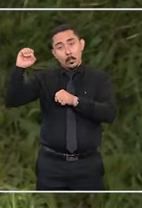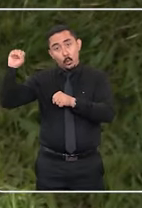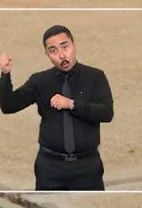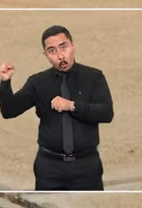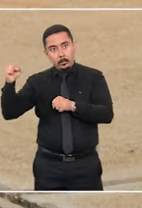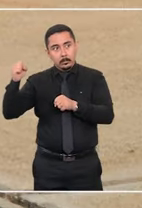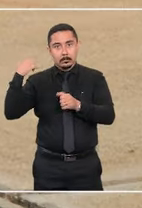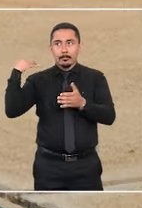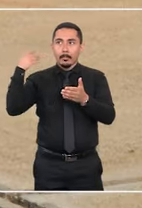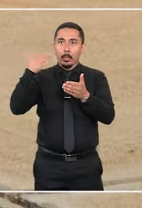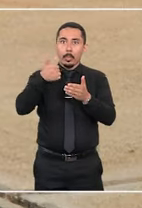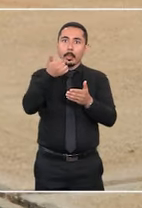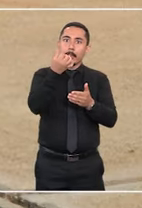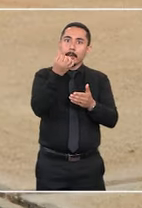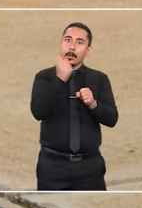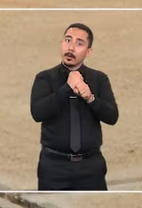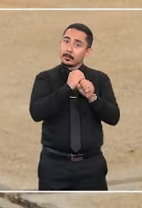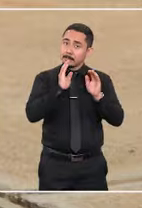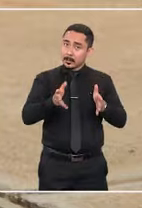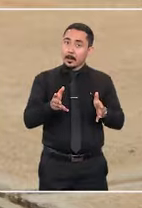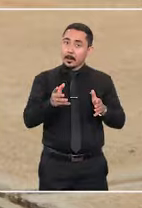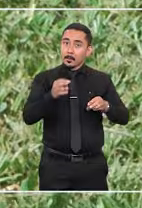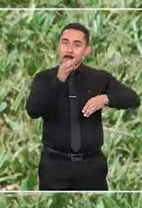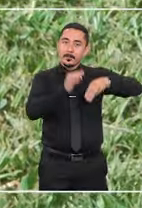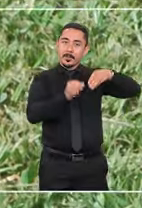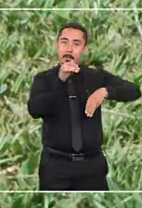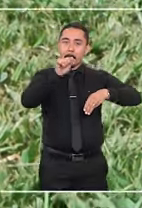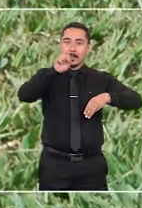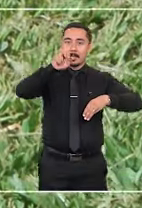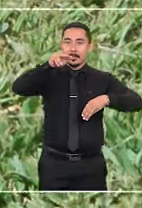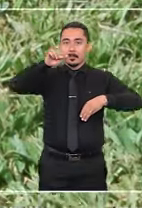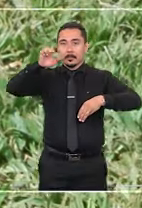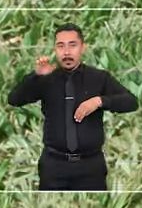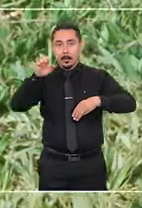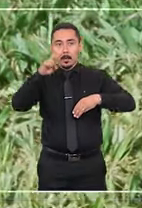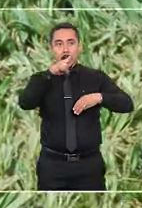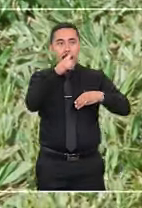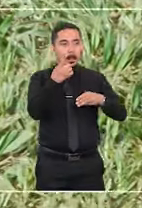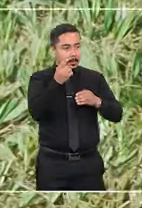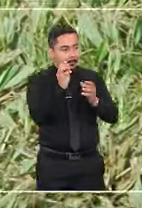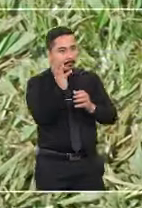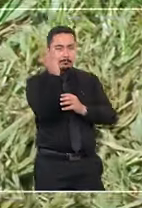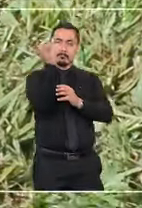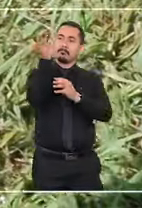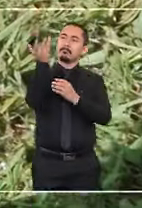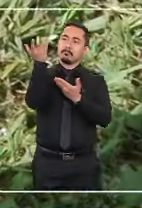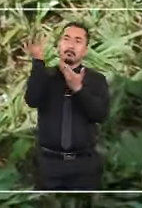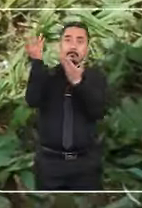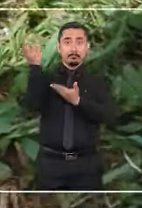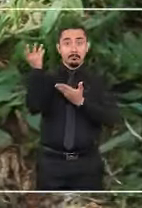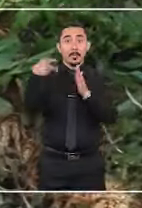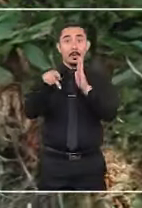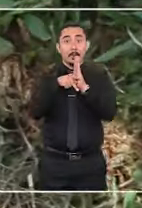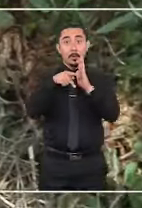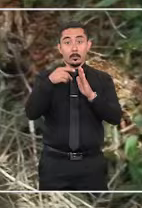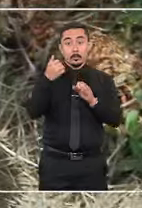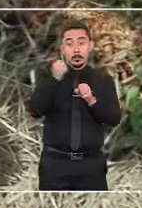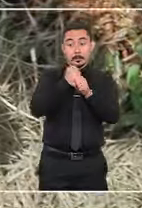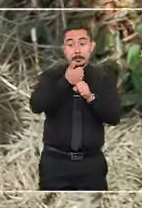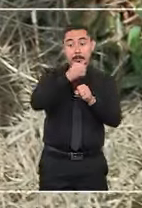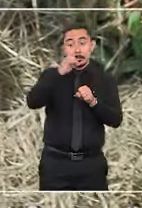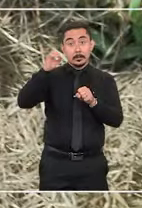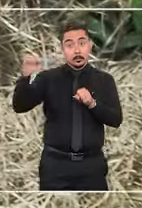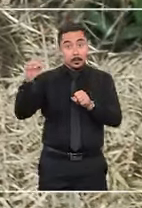pelo ministro aposentado do STJ, Massami Uyeda, em homenagem aos 100 anos da imigração japonesa no